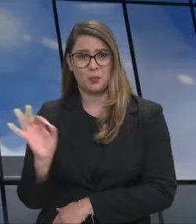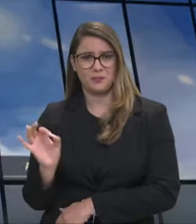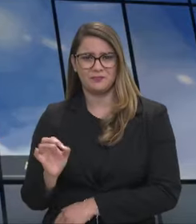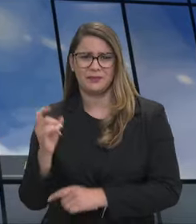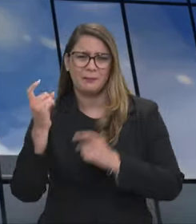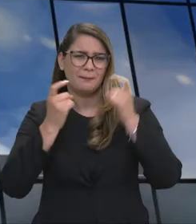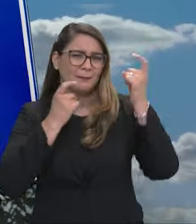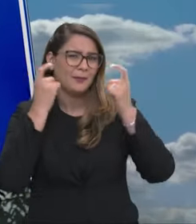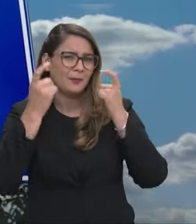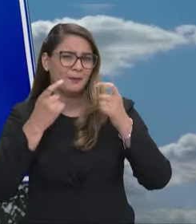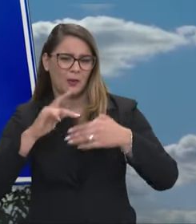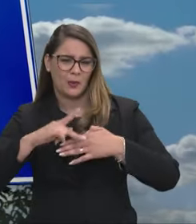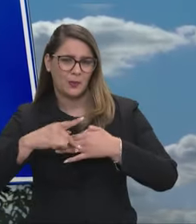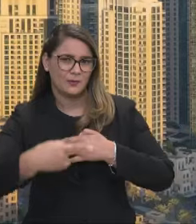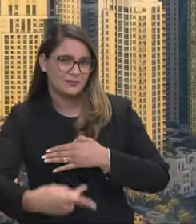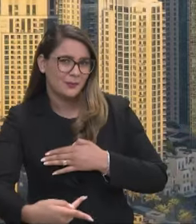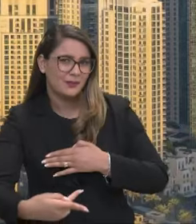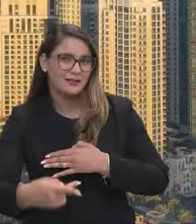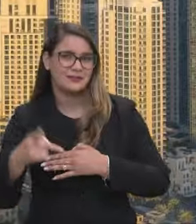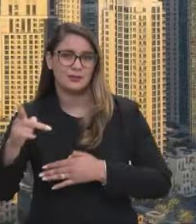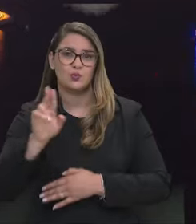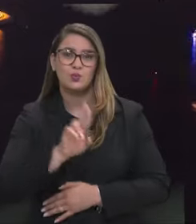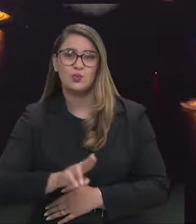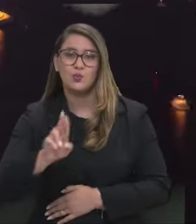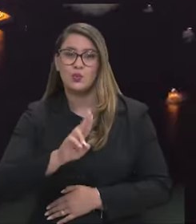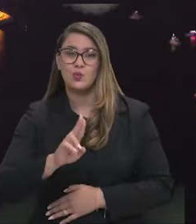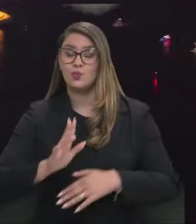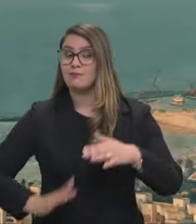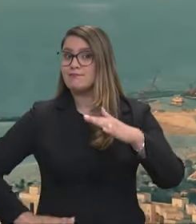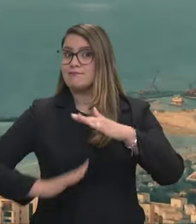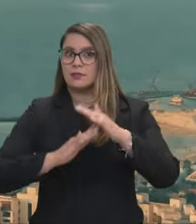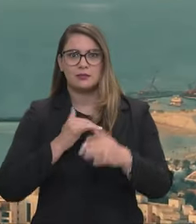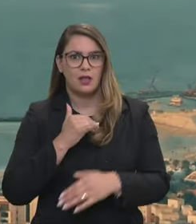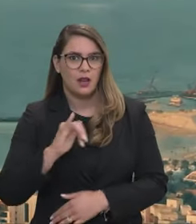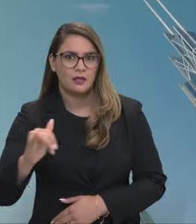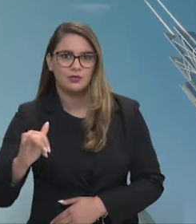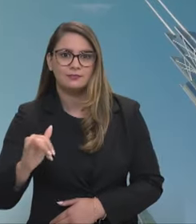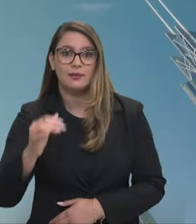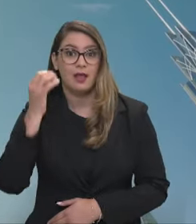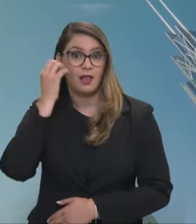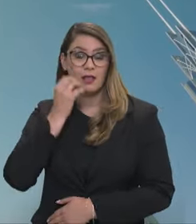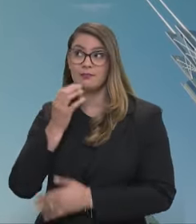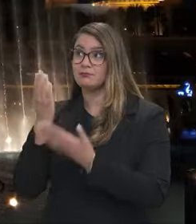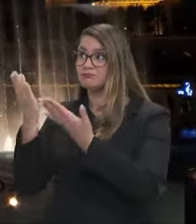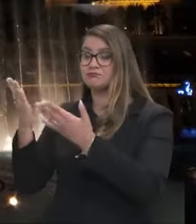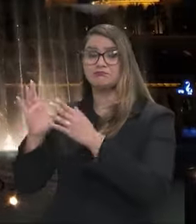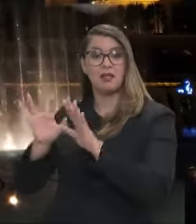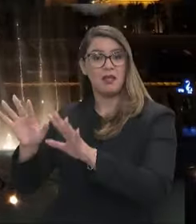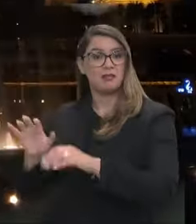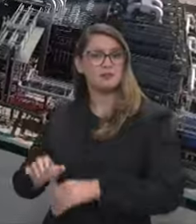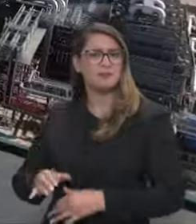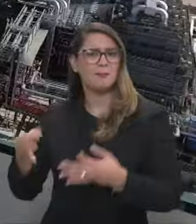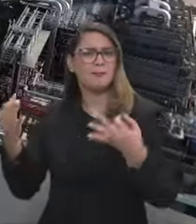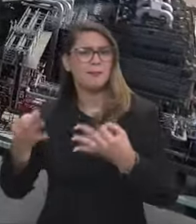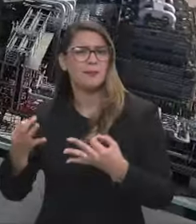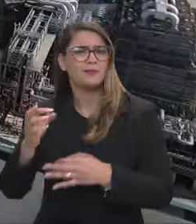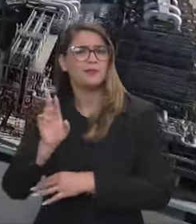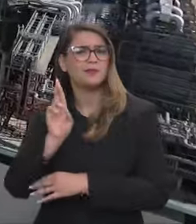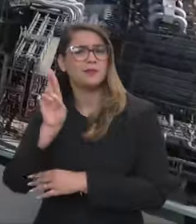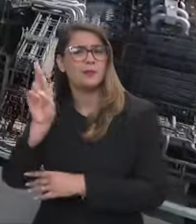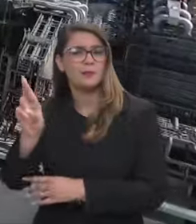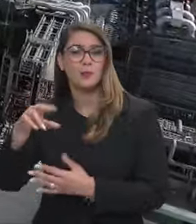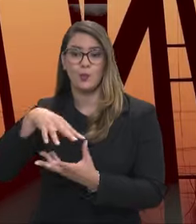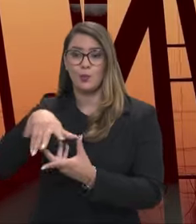natureza, se importar com as consequências desse consumo desenfreado de energia. Os Emirados Árabes Unidos são, assim, os